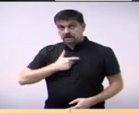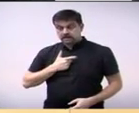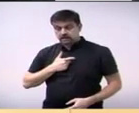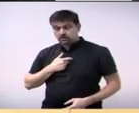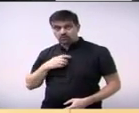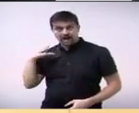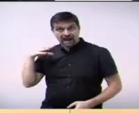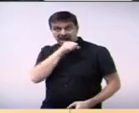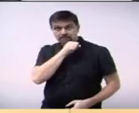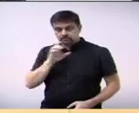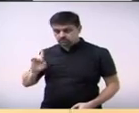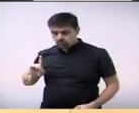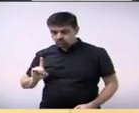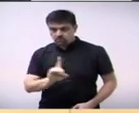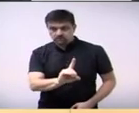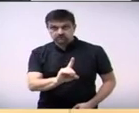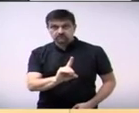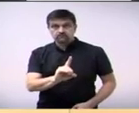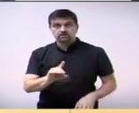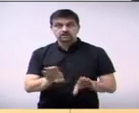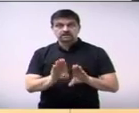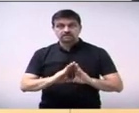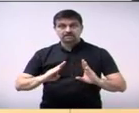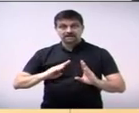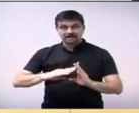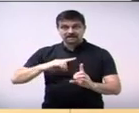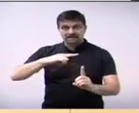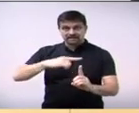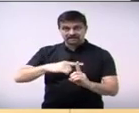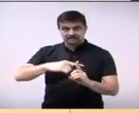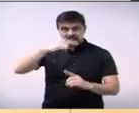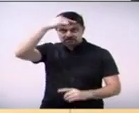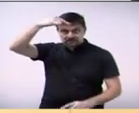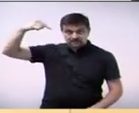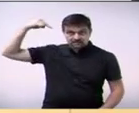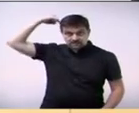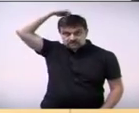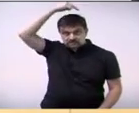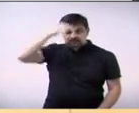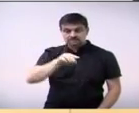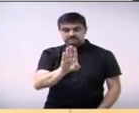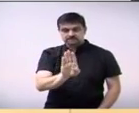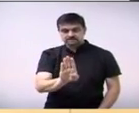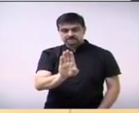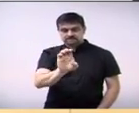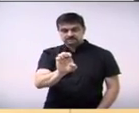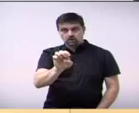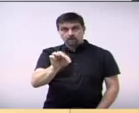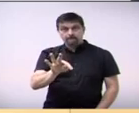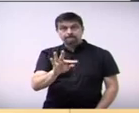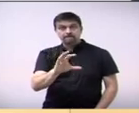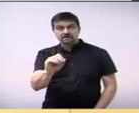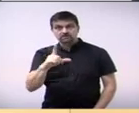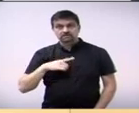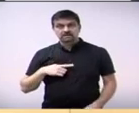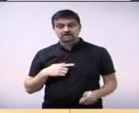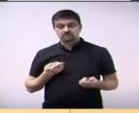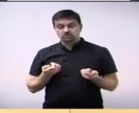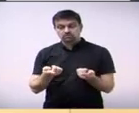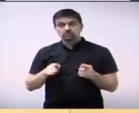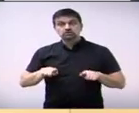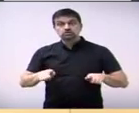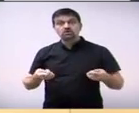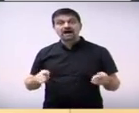voltar na comunidade da igreja São Bento e tem um churrasco muito bom ali e é para uma causa nobre também